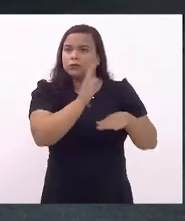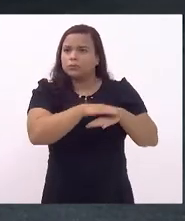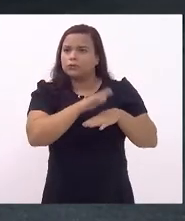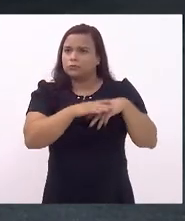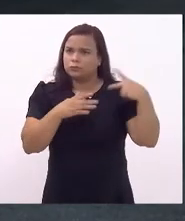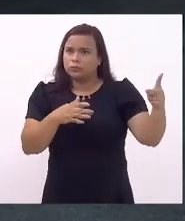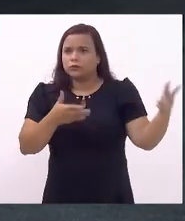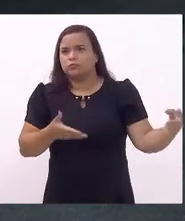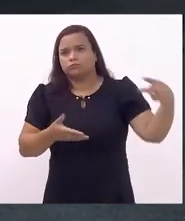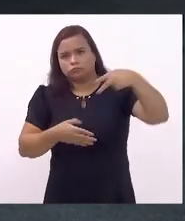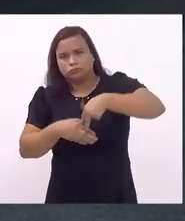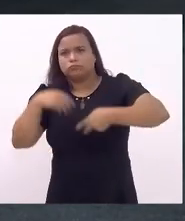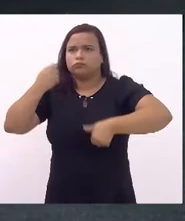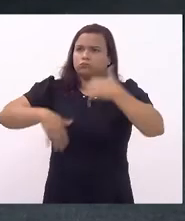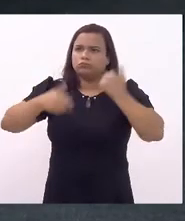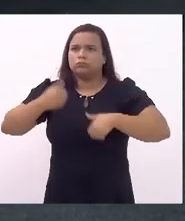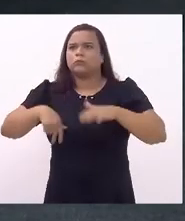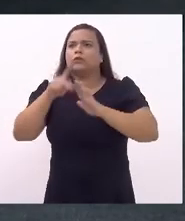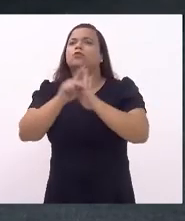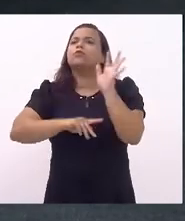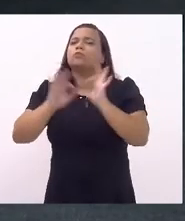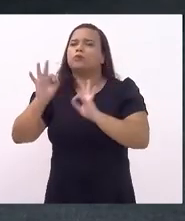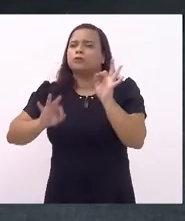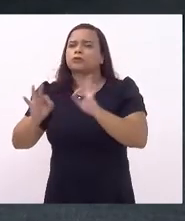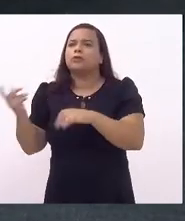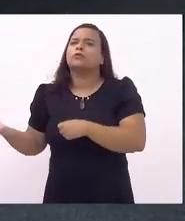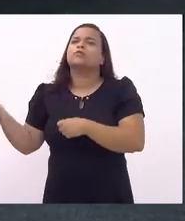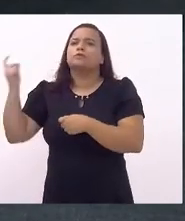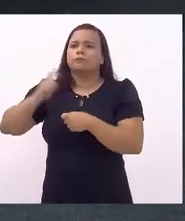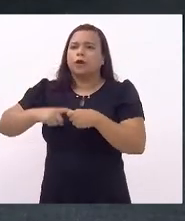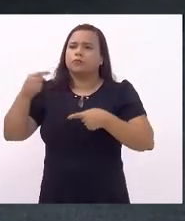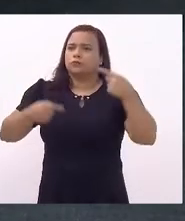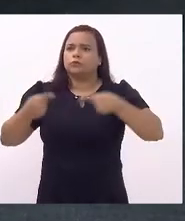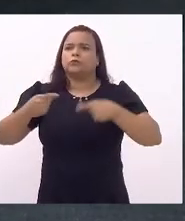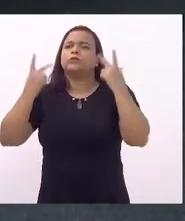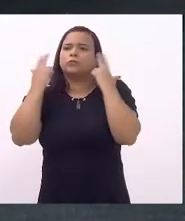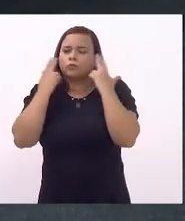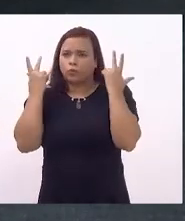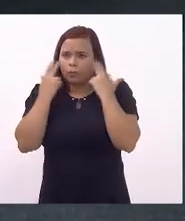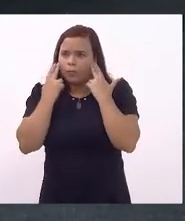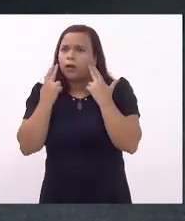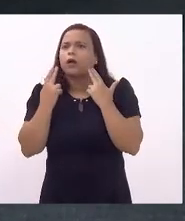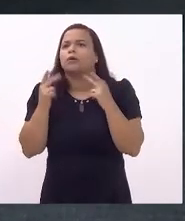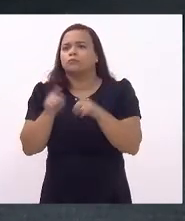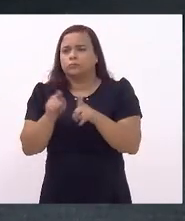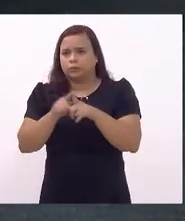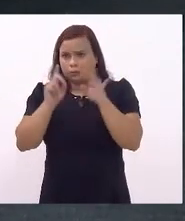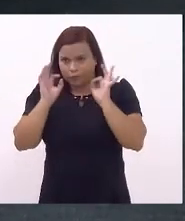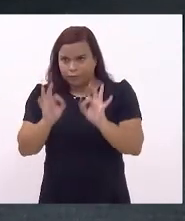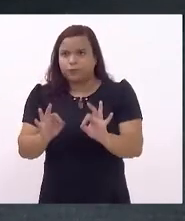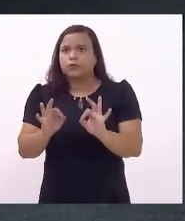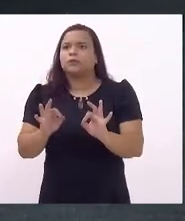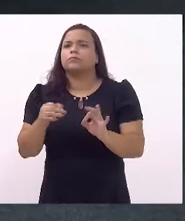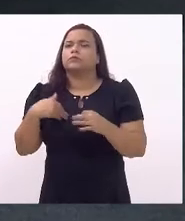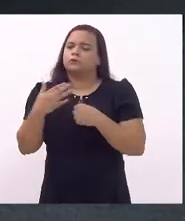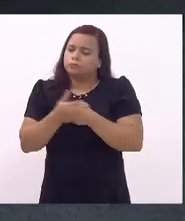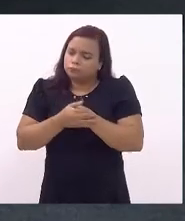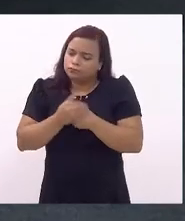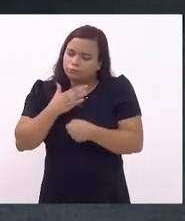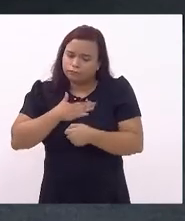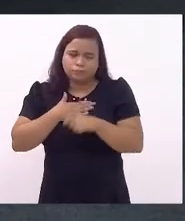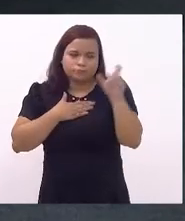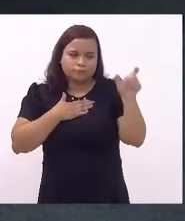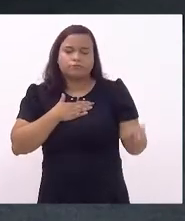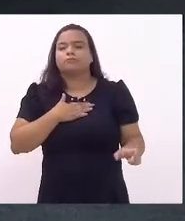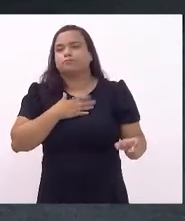permitido que o projeto retorne à sua discussão normal. reafirmando aqui meu apreço e admiração ao